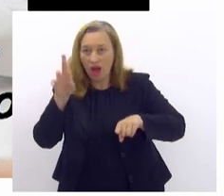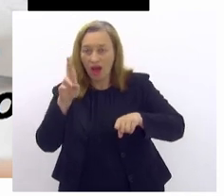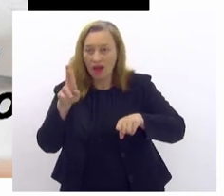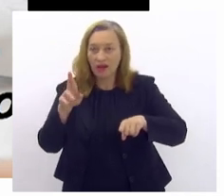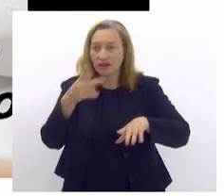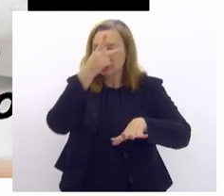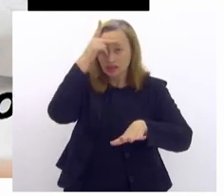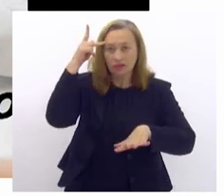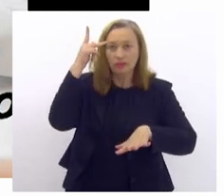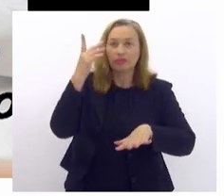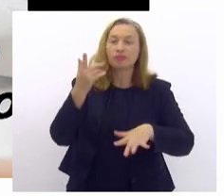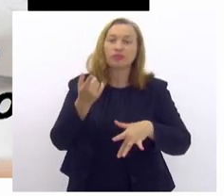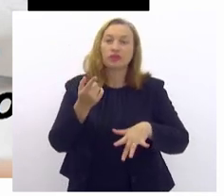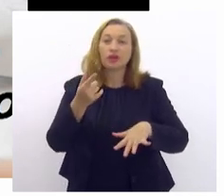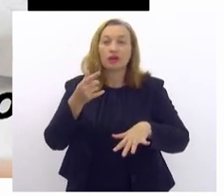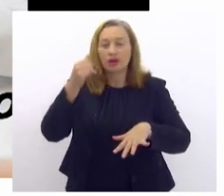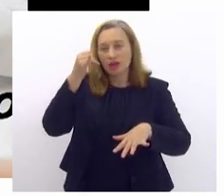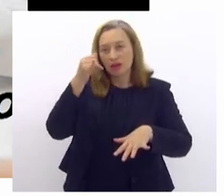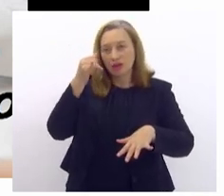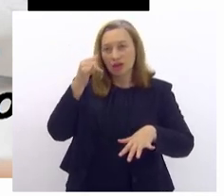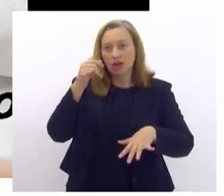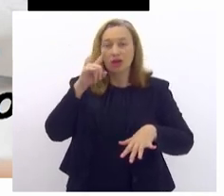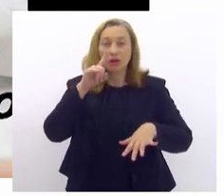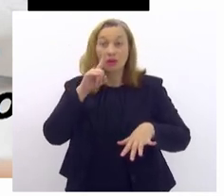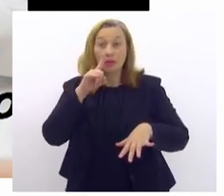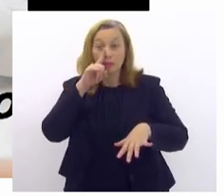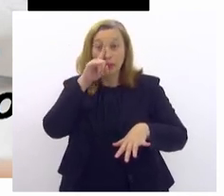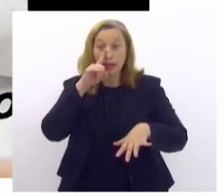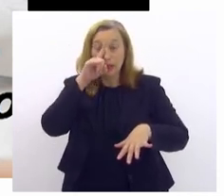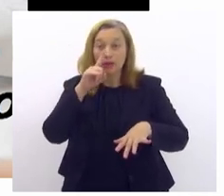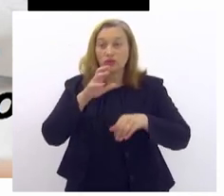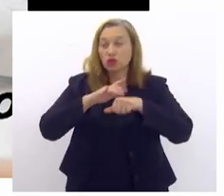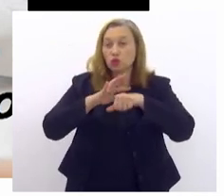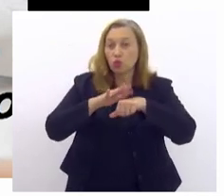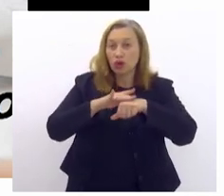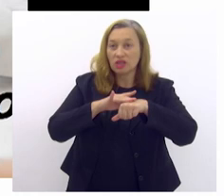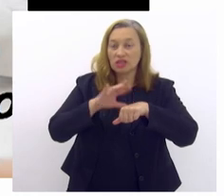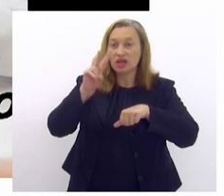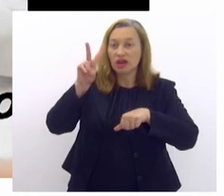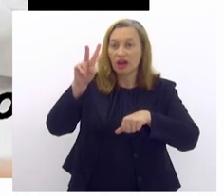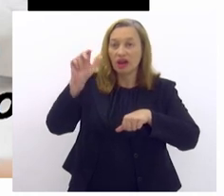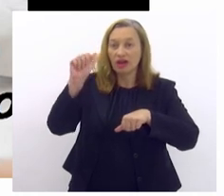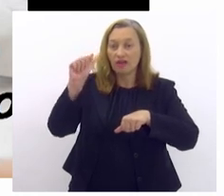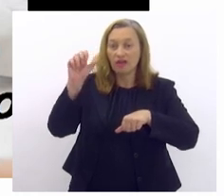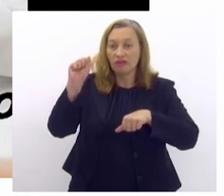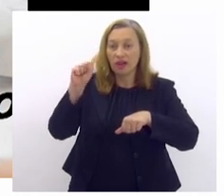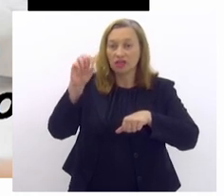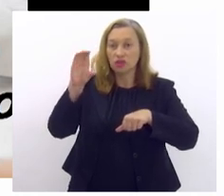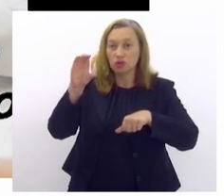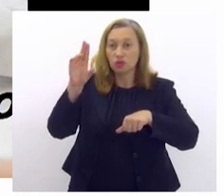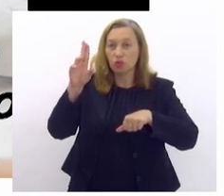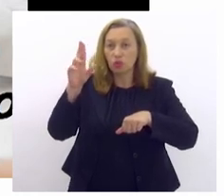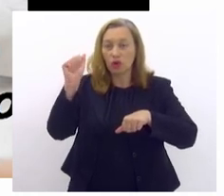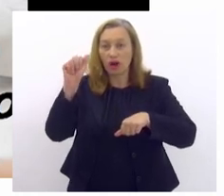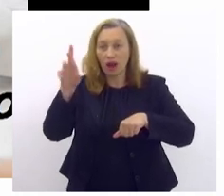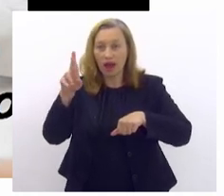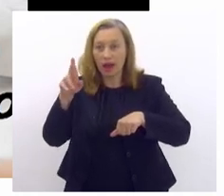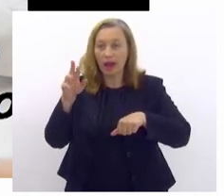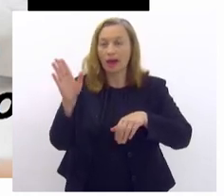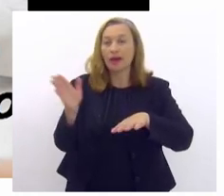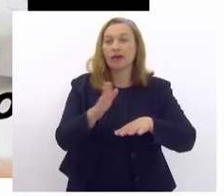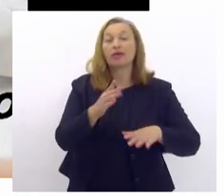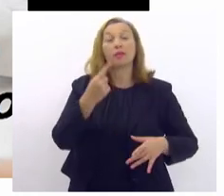risco de doença vascular periférica. Para verificar se essas pessoas têm o risco de